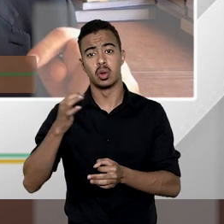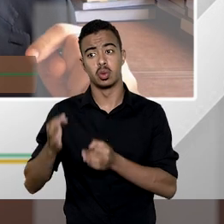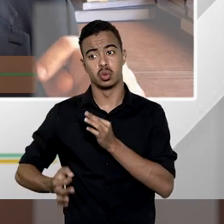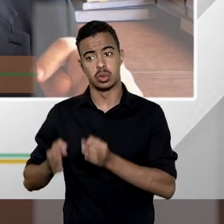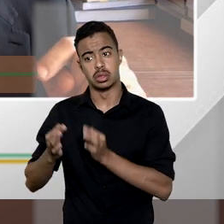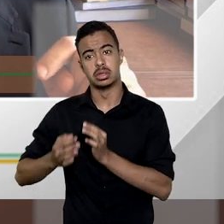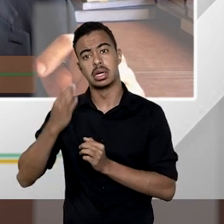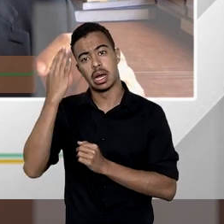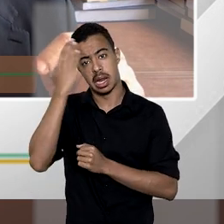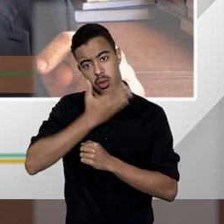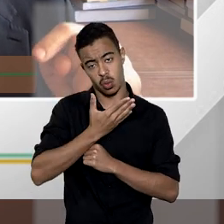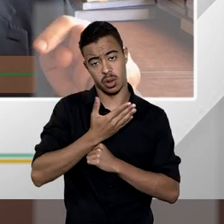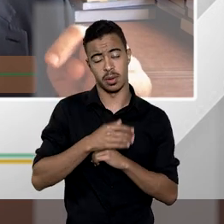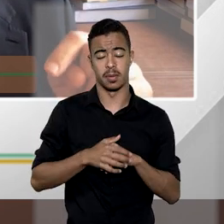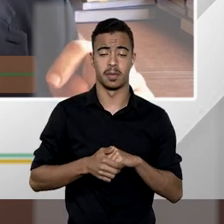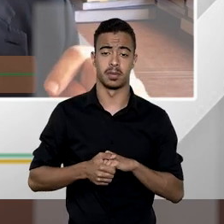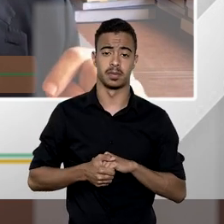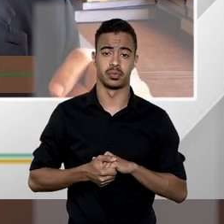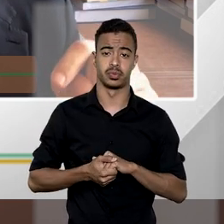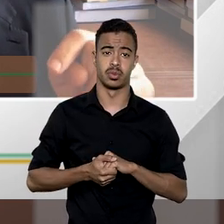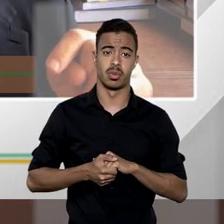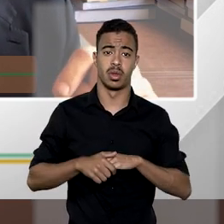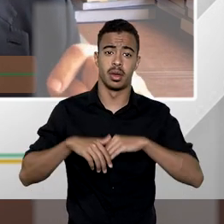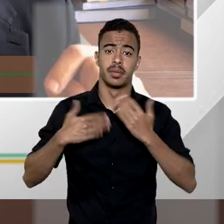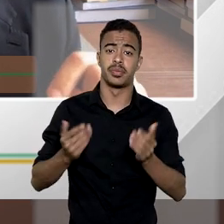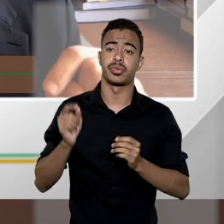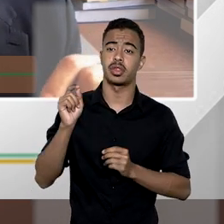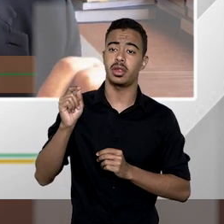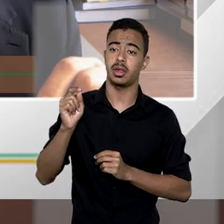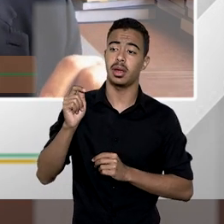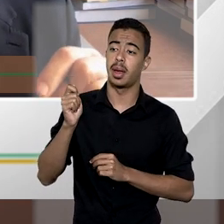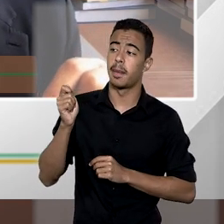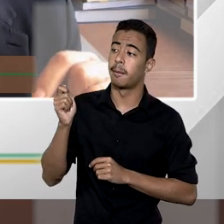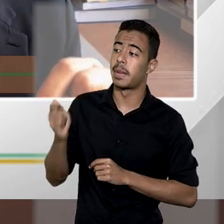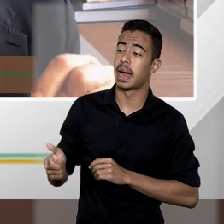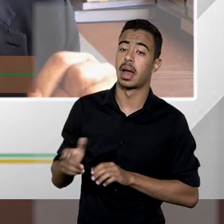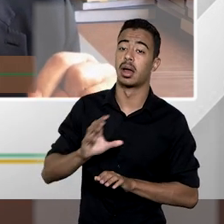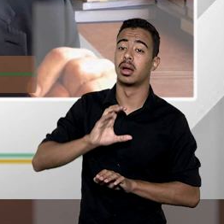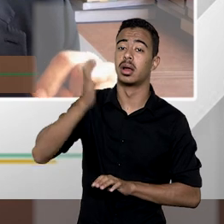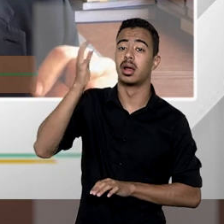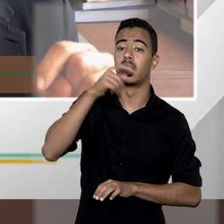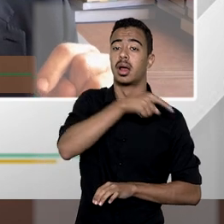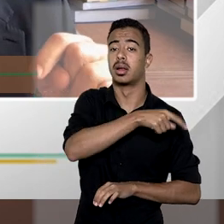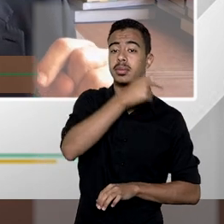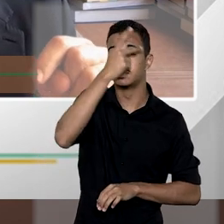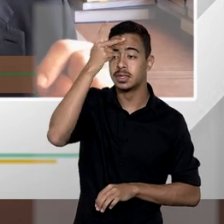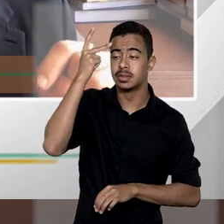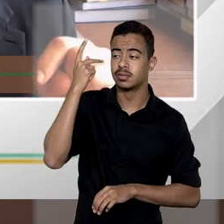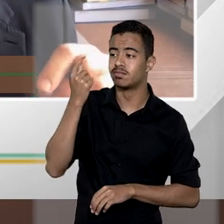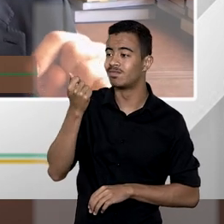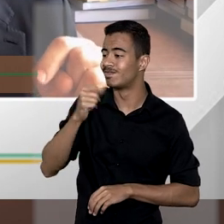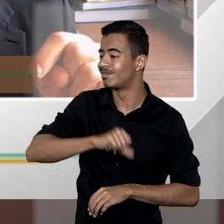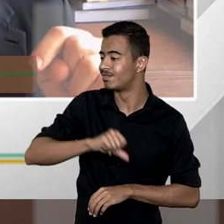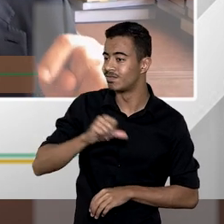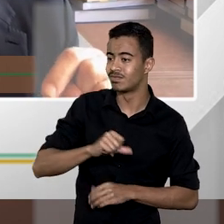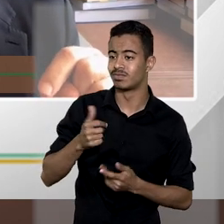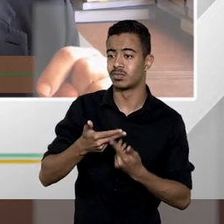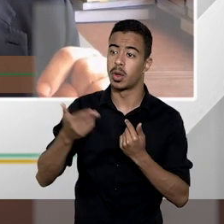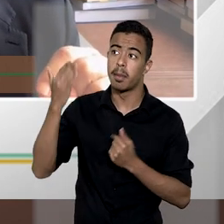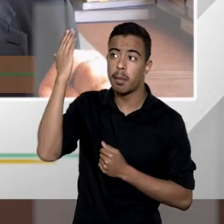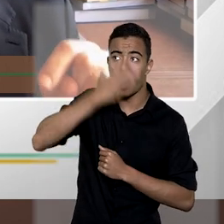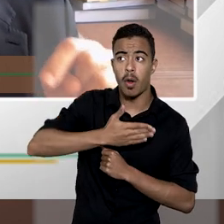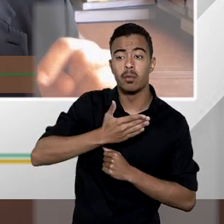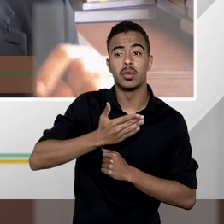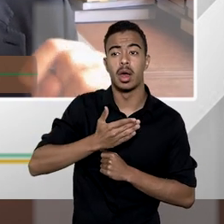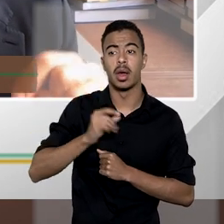de justiça gratuita por conseguinte quem deve pagar nos casos de justiça gratuita é